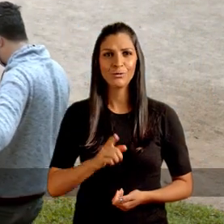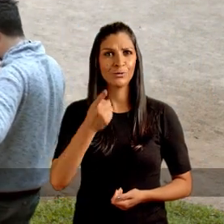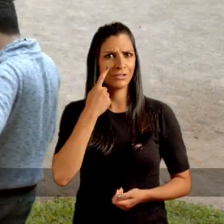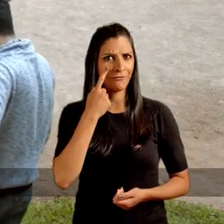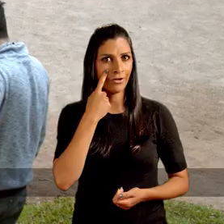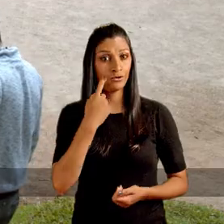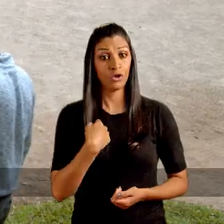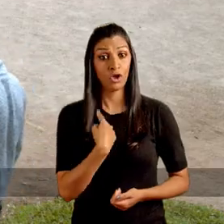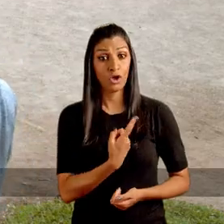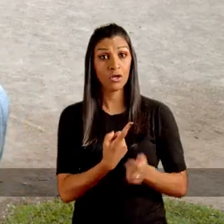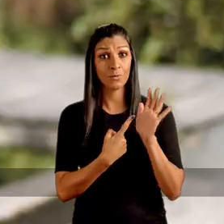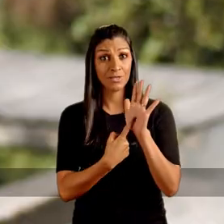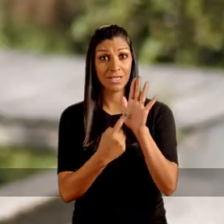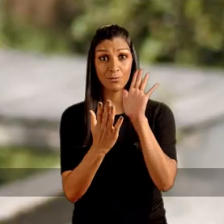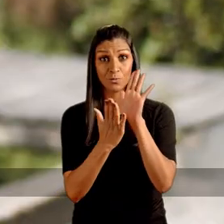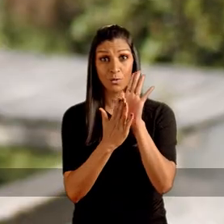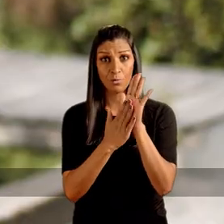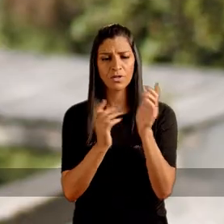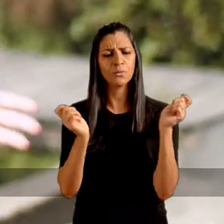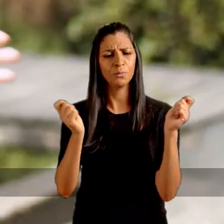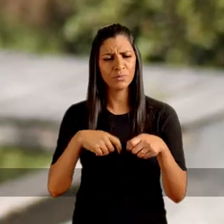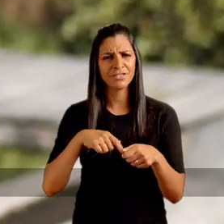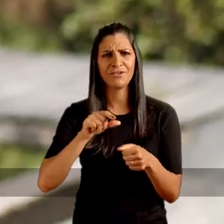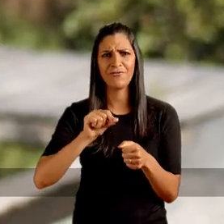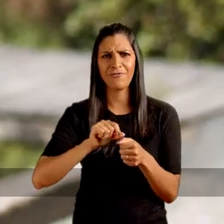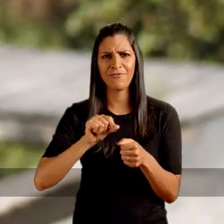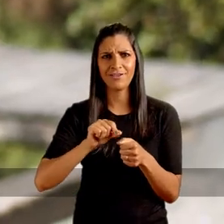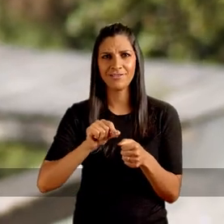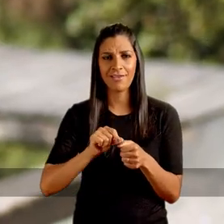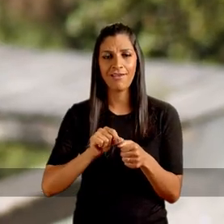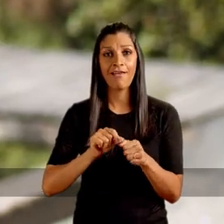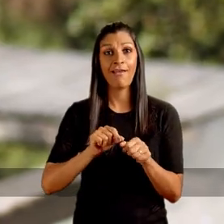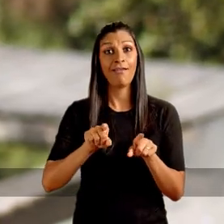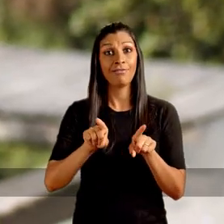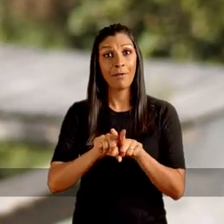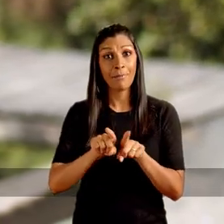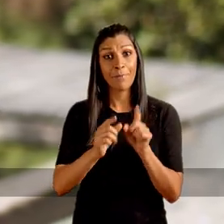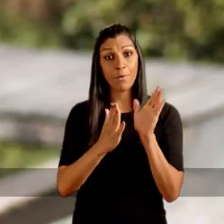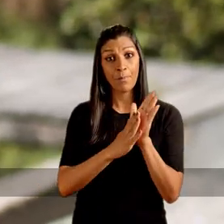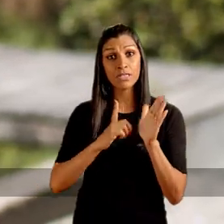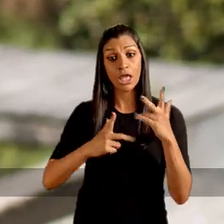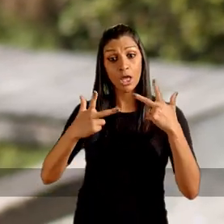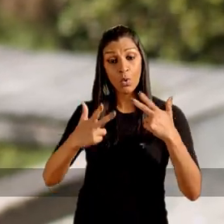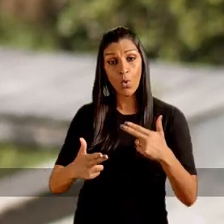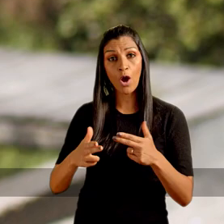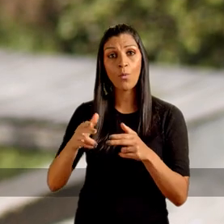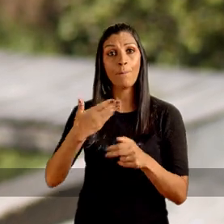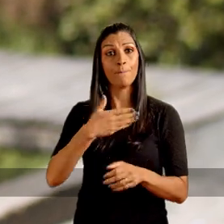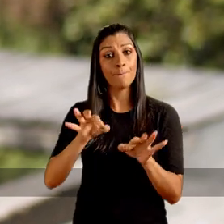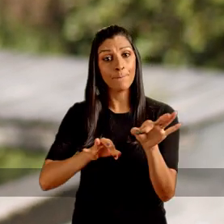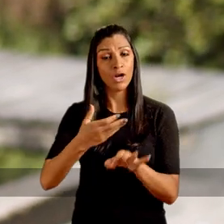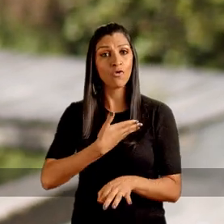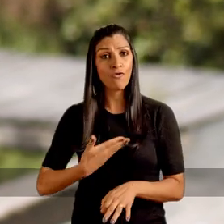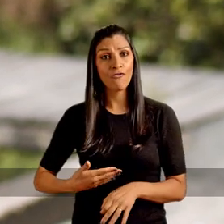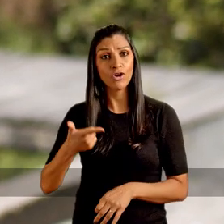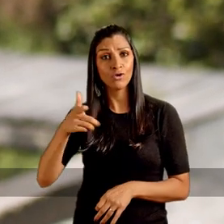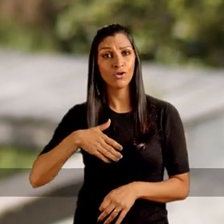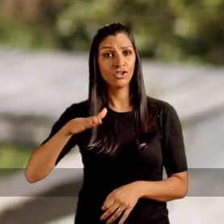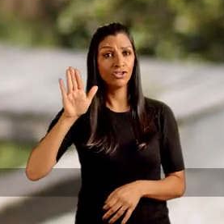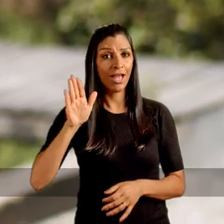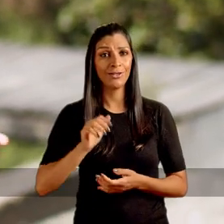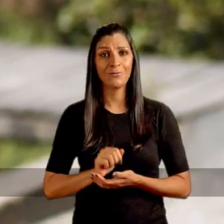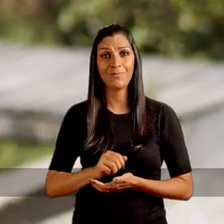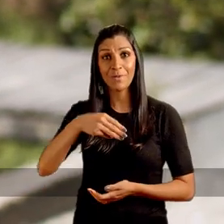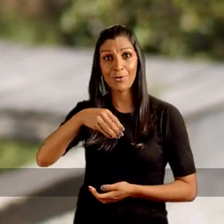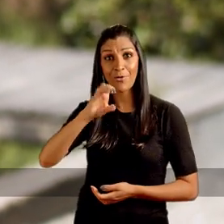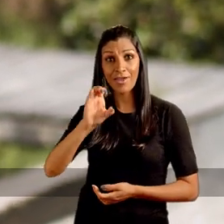Tu está vendo que só apresentamos propostas possíveis de fazer. Tanto que algumas também estão nos planos de governo de outros candidatos.